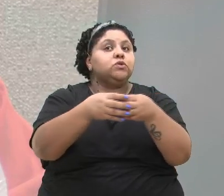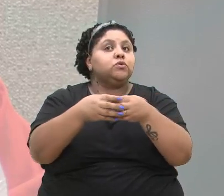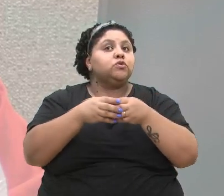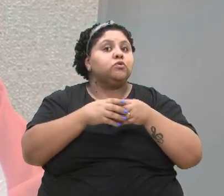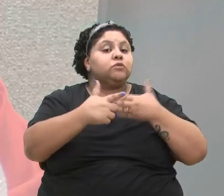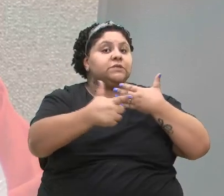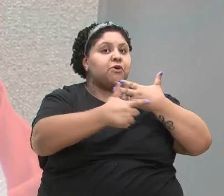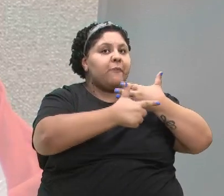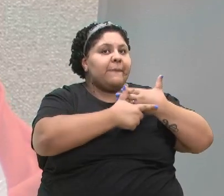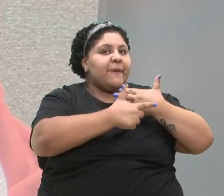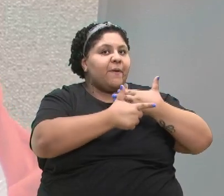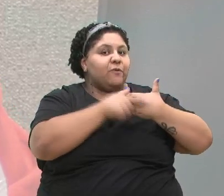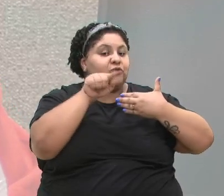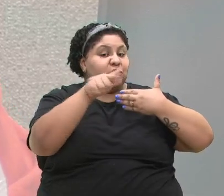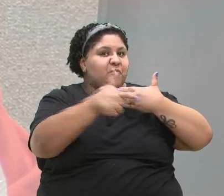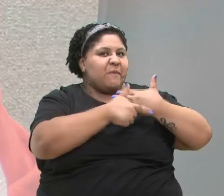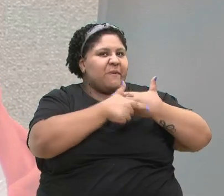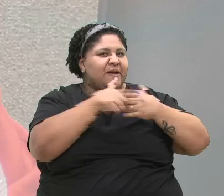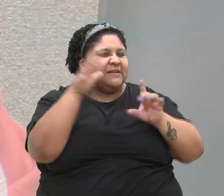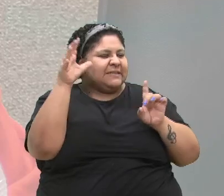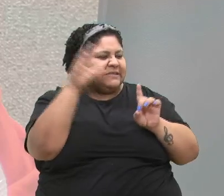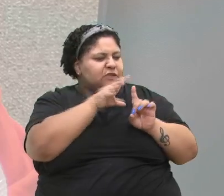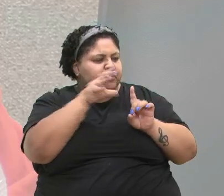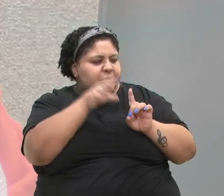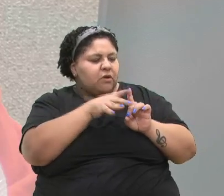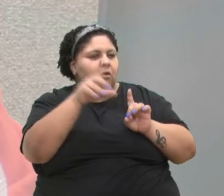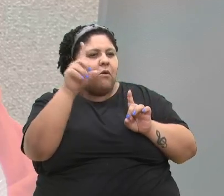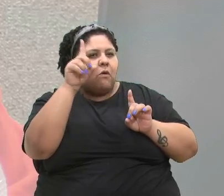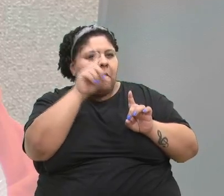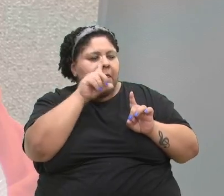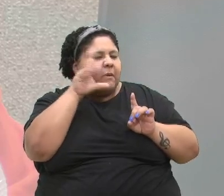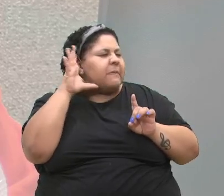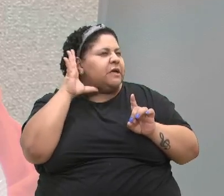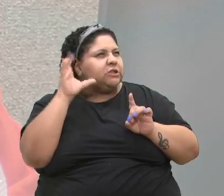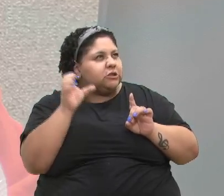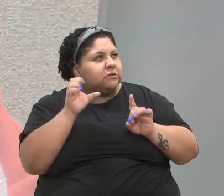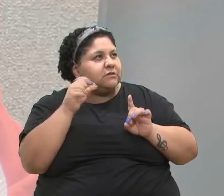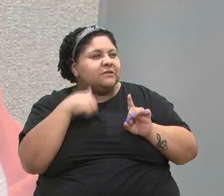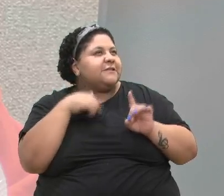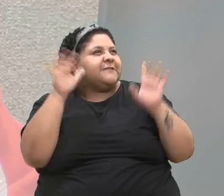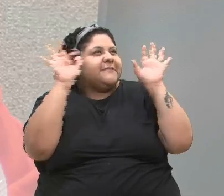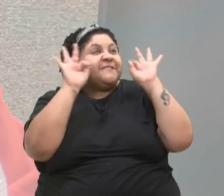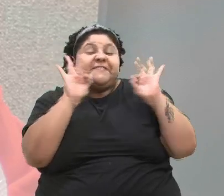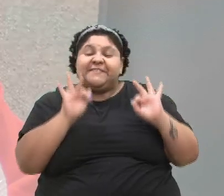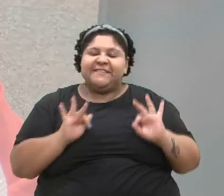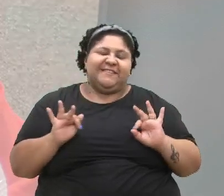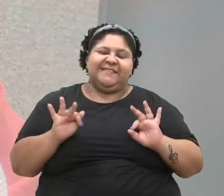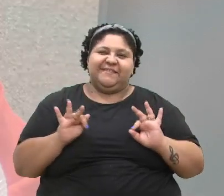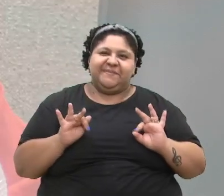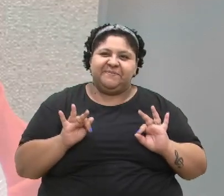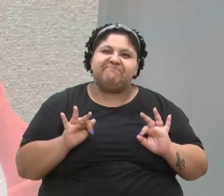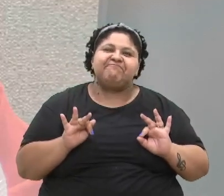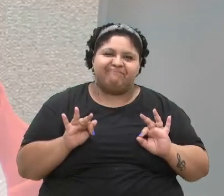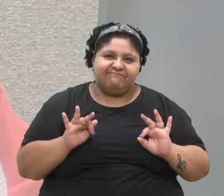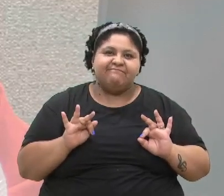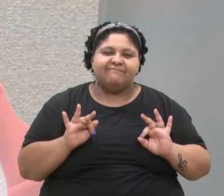onde o senhor se inspirou na sua mãe, que eu vi ela aqui ontem, numa felicidade imensurável,